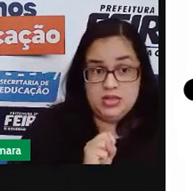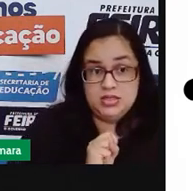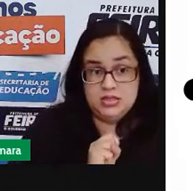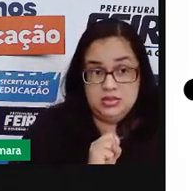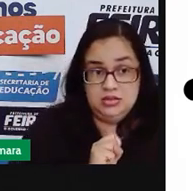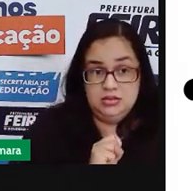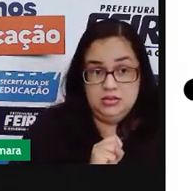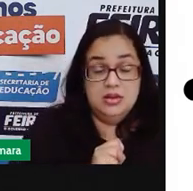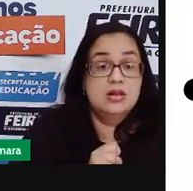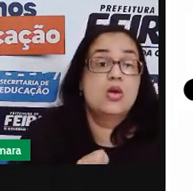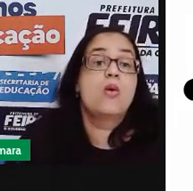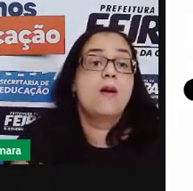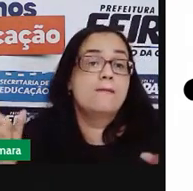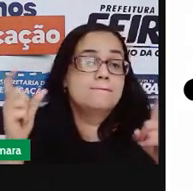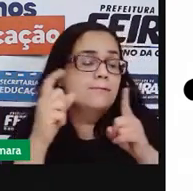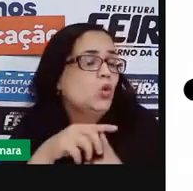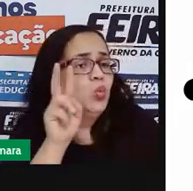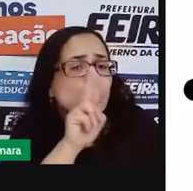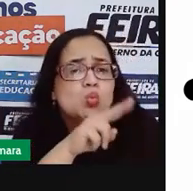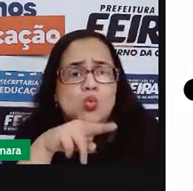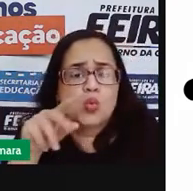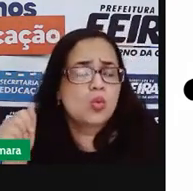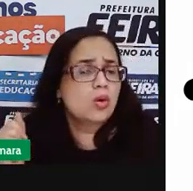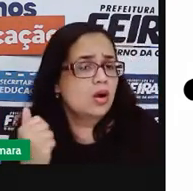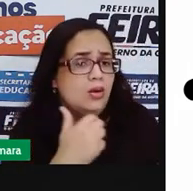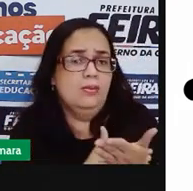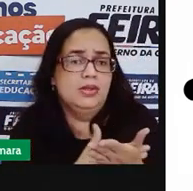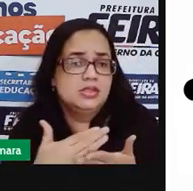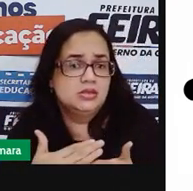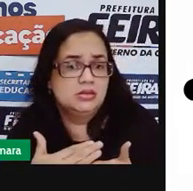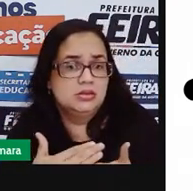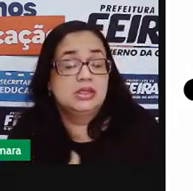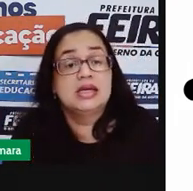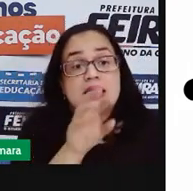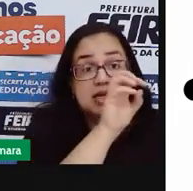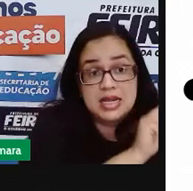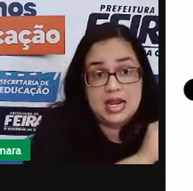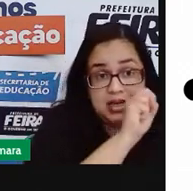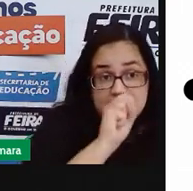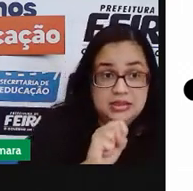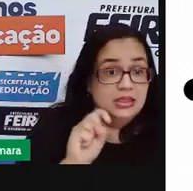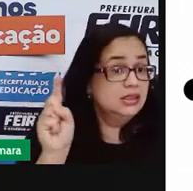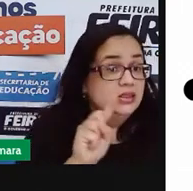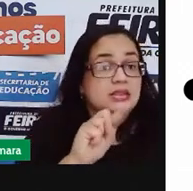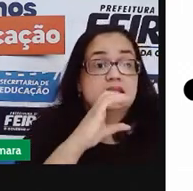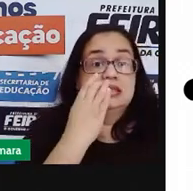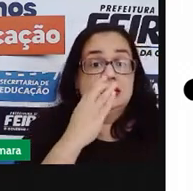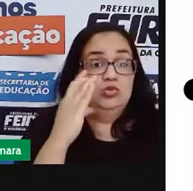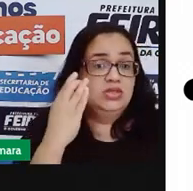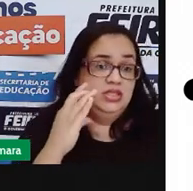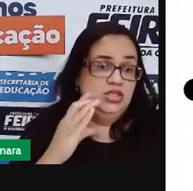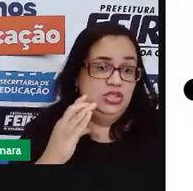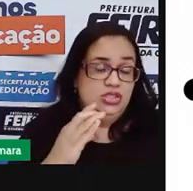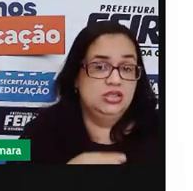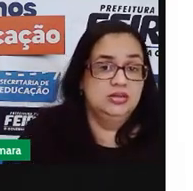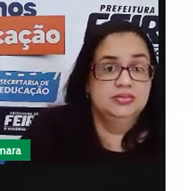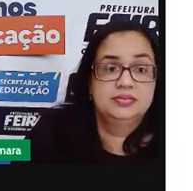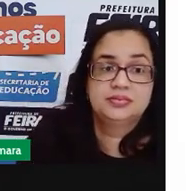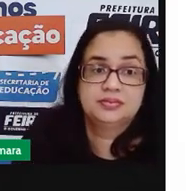As palavras nunca podem começar nem com SS e nem com C cedilha.